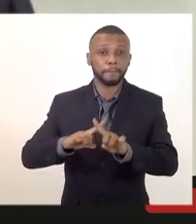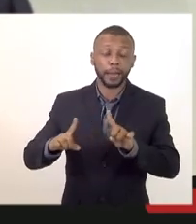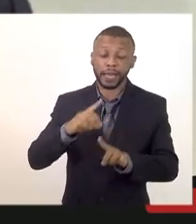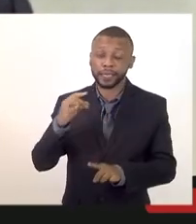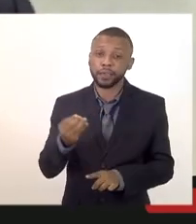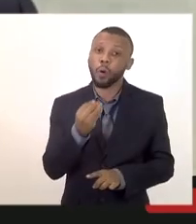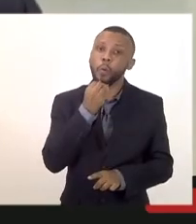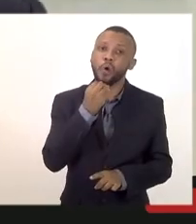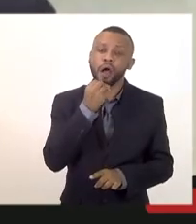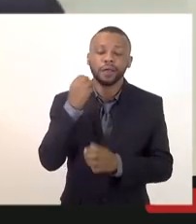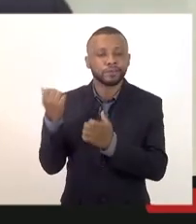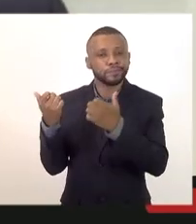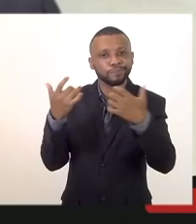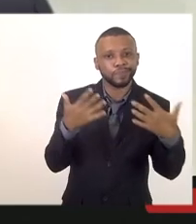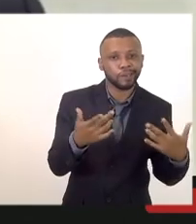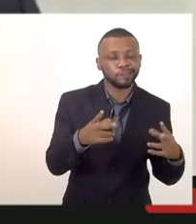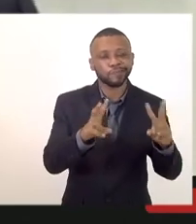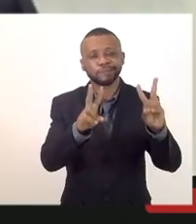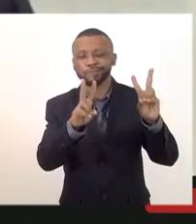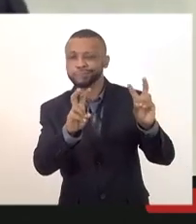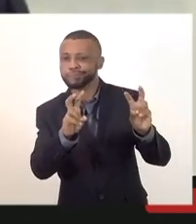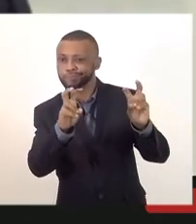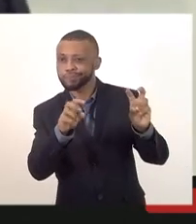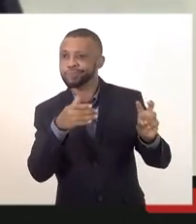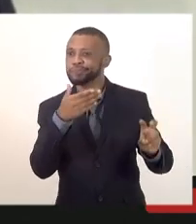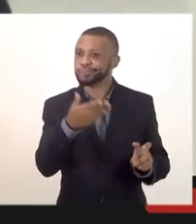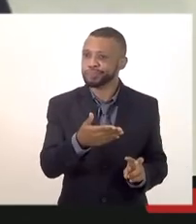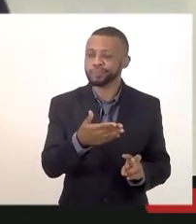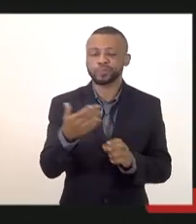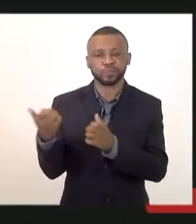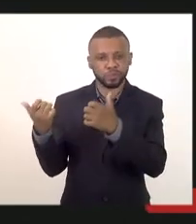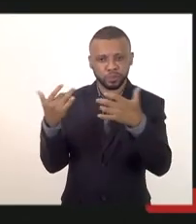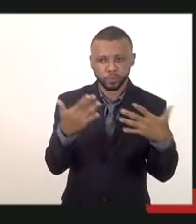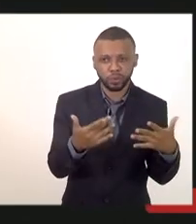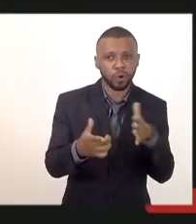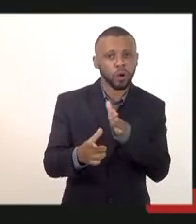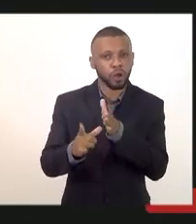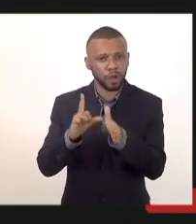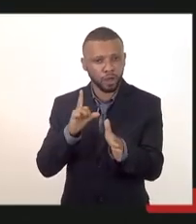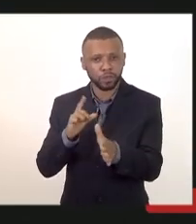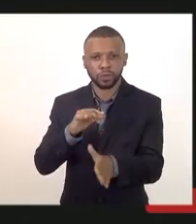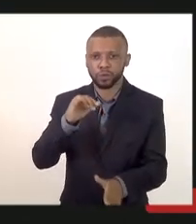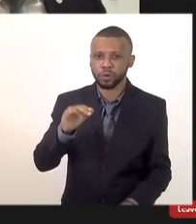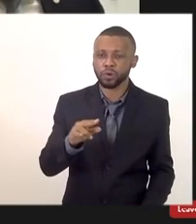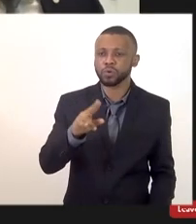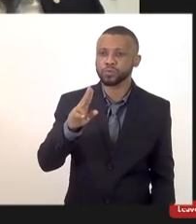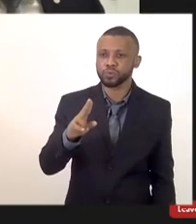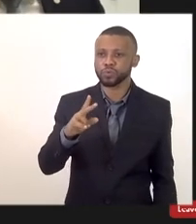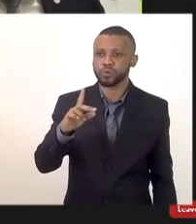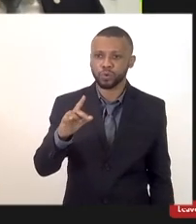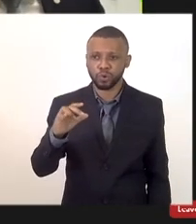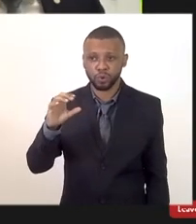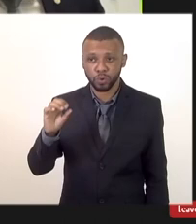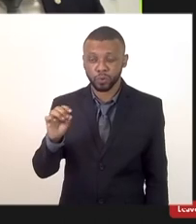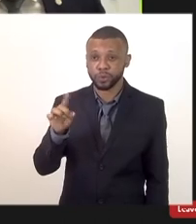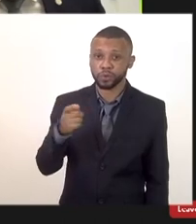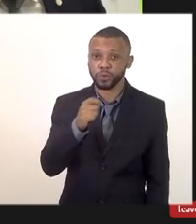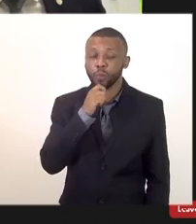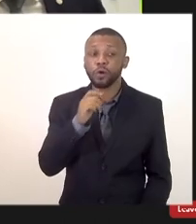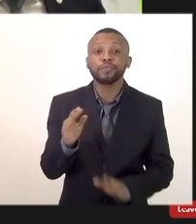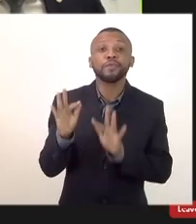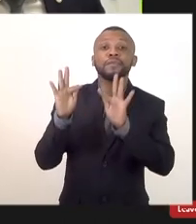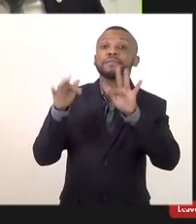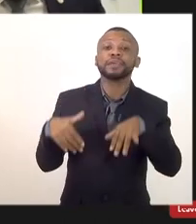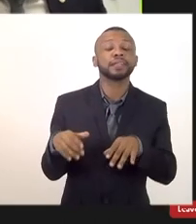falar e não deixar o assunto como bem disse agora o Plínio isso não termina aqui